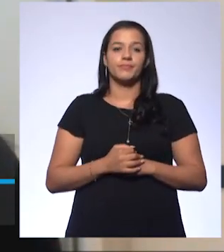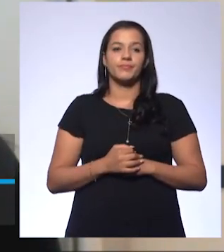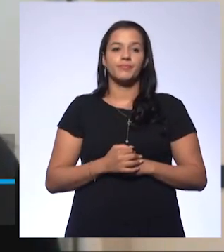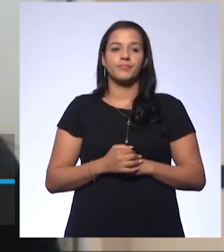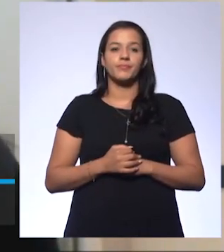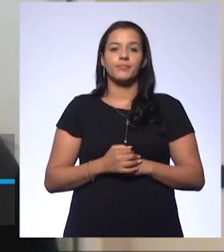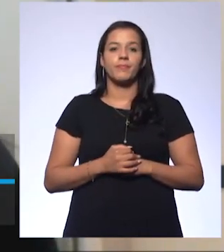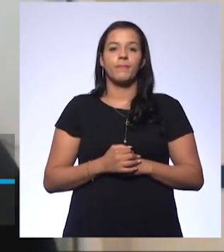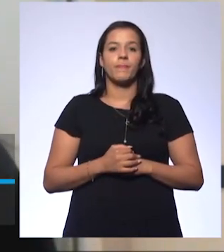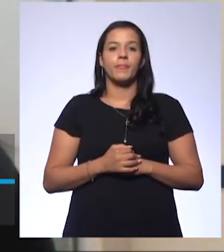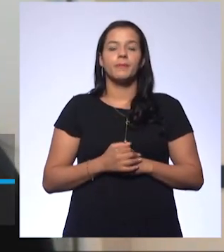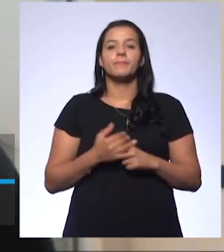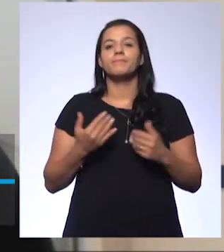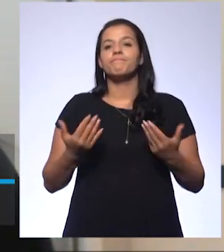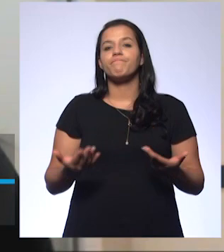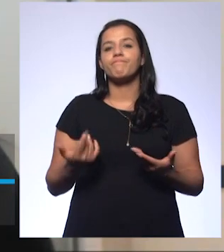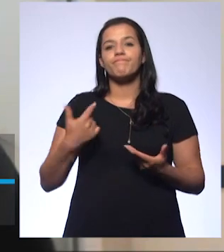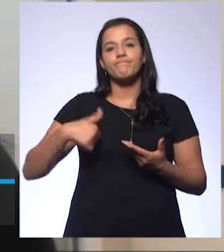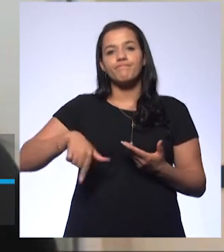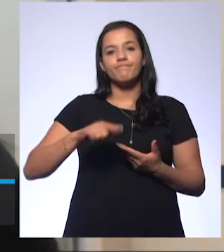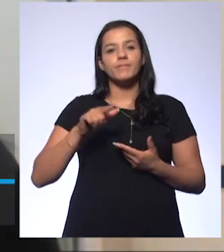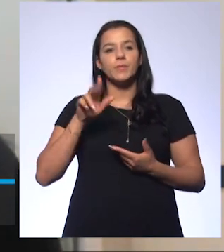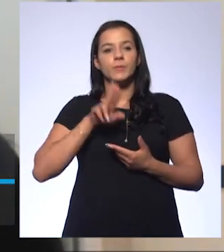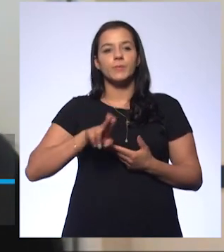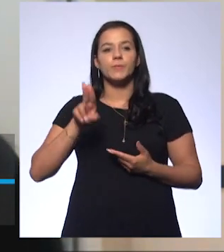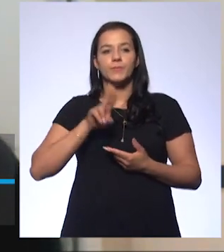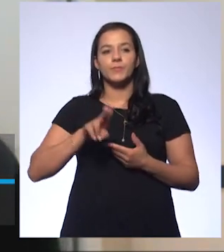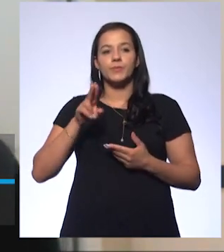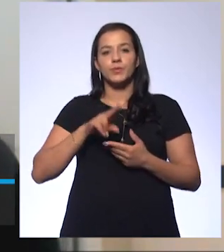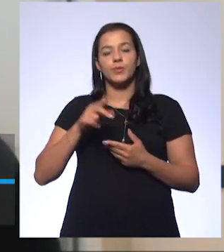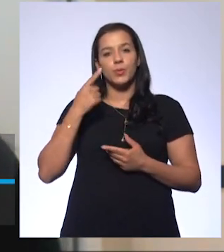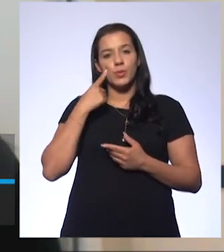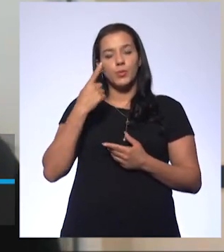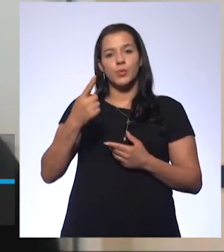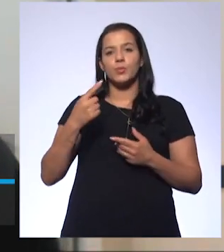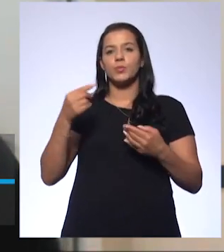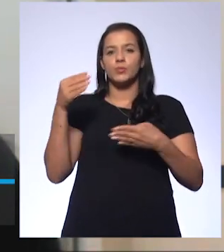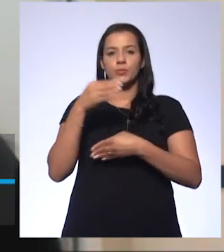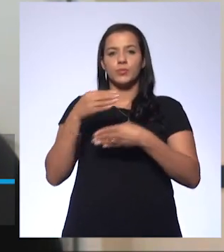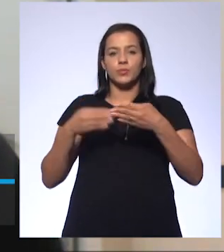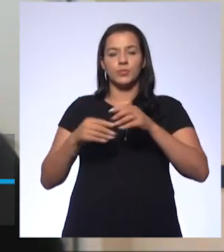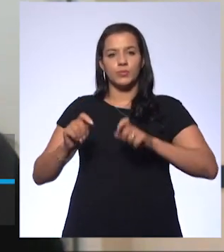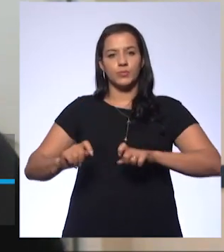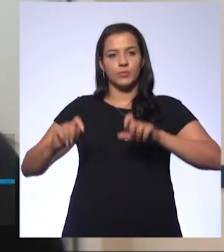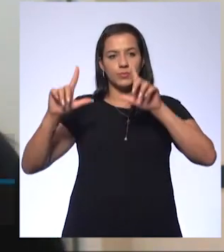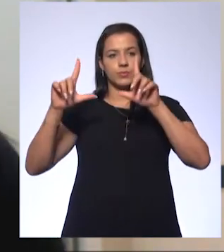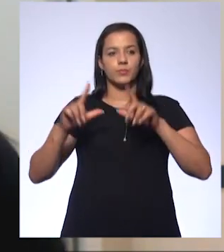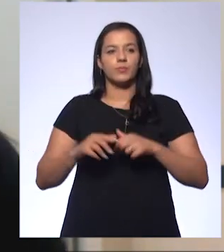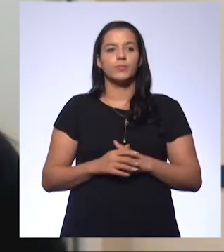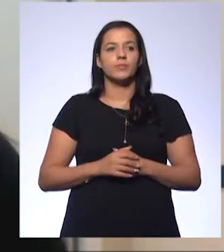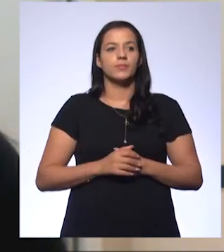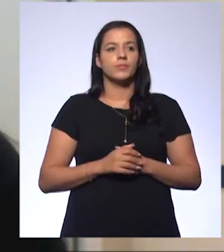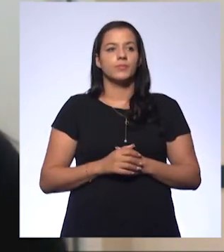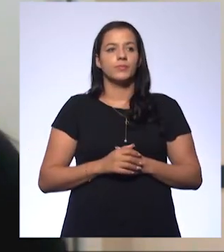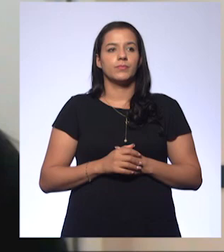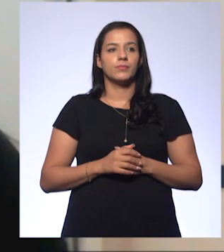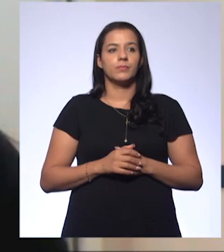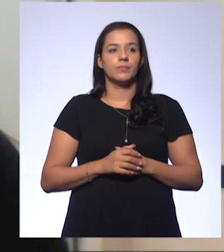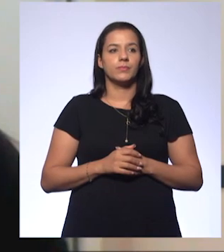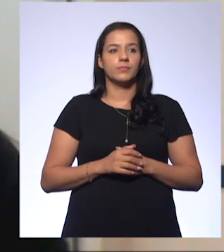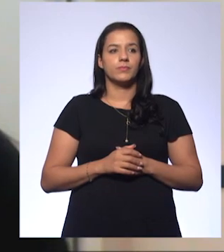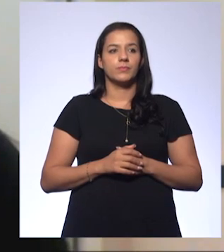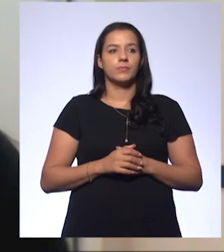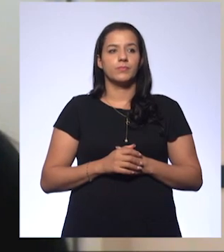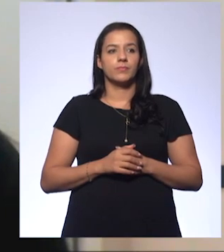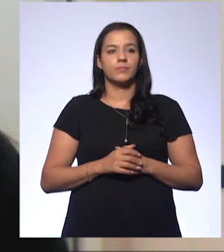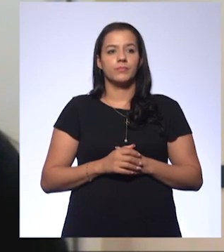Qual é a utilidade, né? Porque aí tem na última questão, na última slide, ele pergunta, né? Pode pôr por favor, Márcia? Último slide,